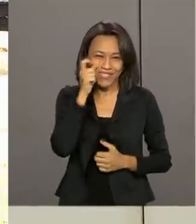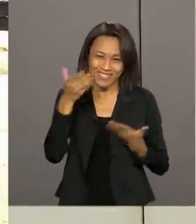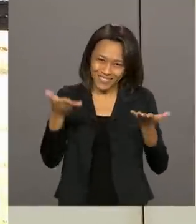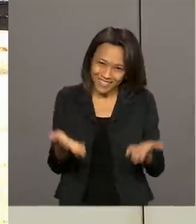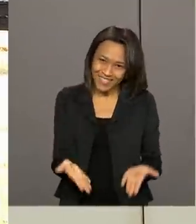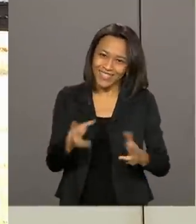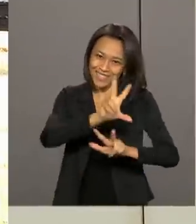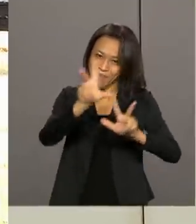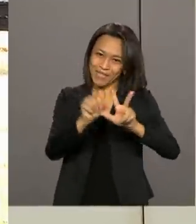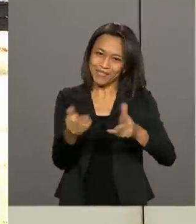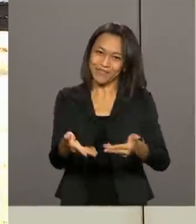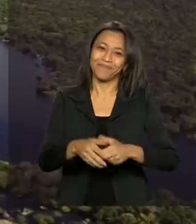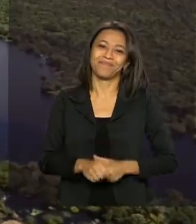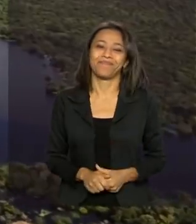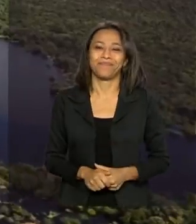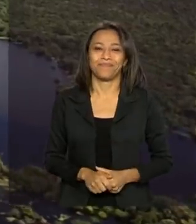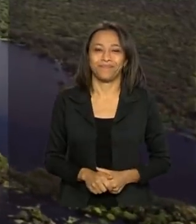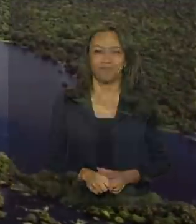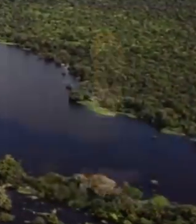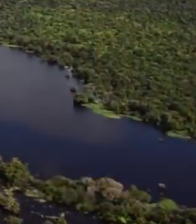Pauta, aqui na TV Brasil.